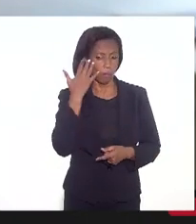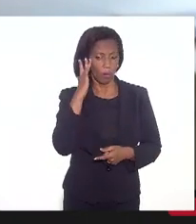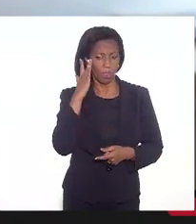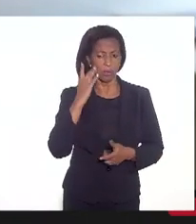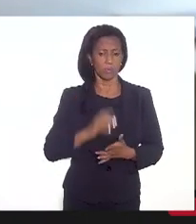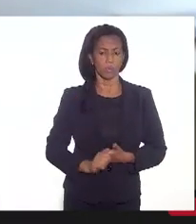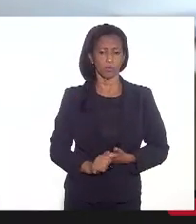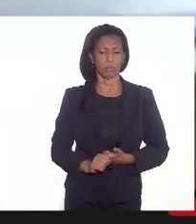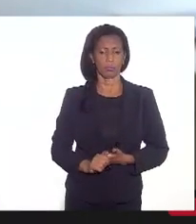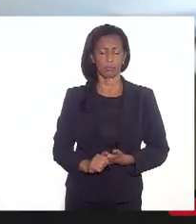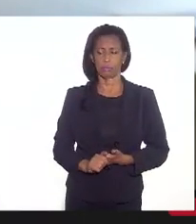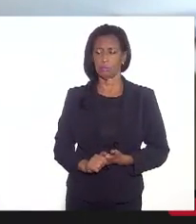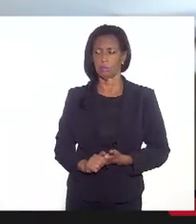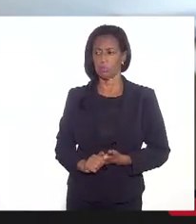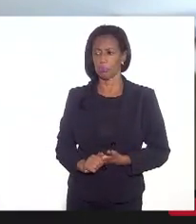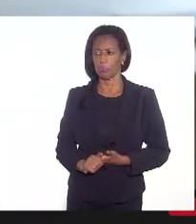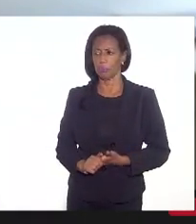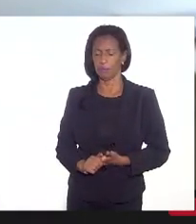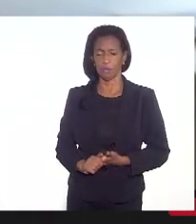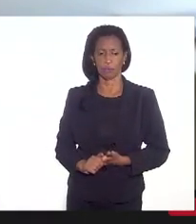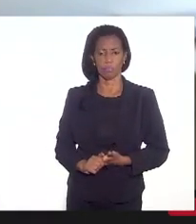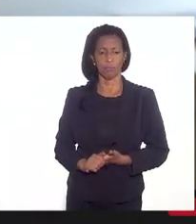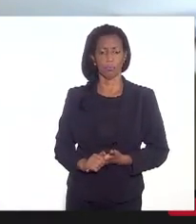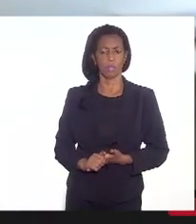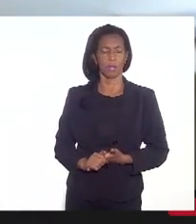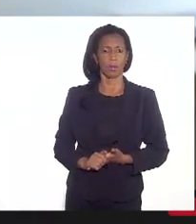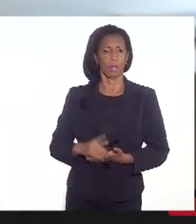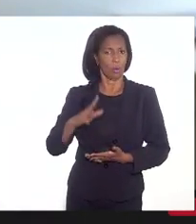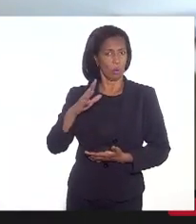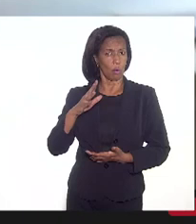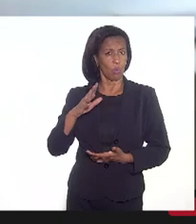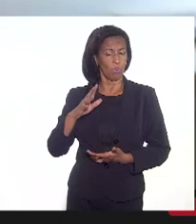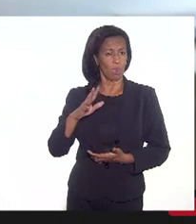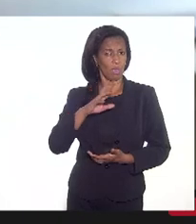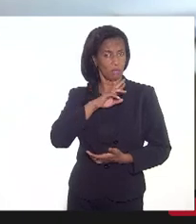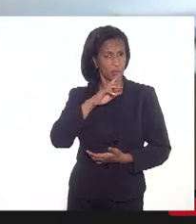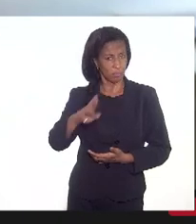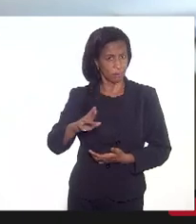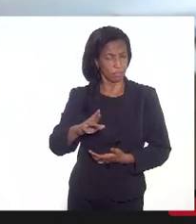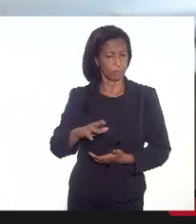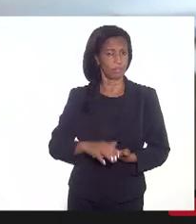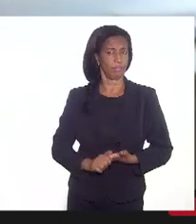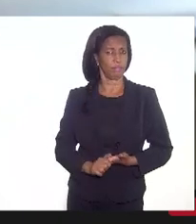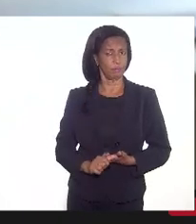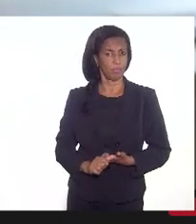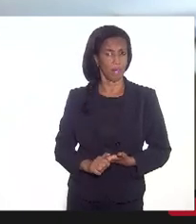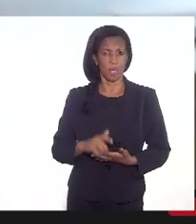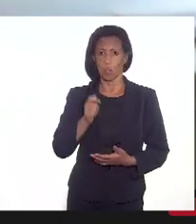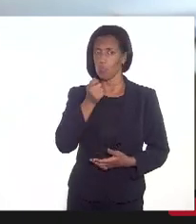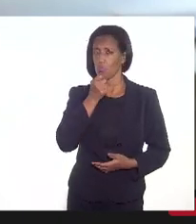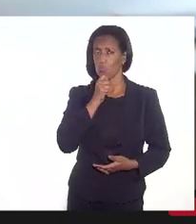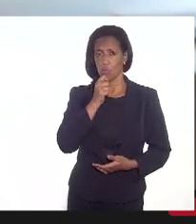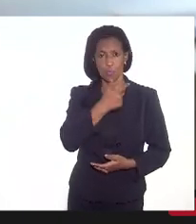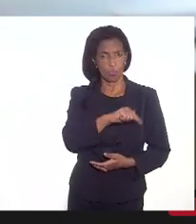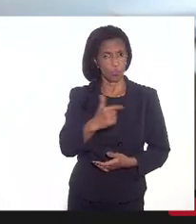uma decisão espacatúdia que não teve anuência